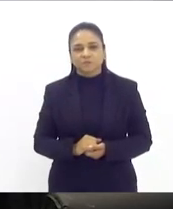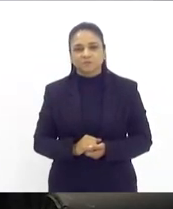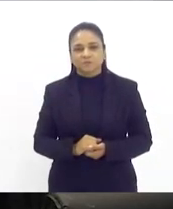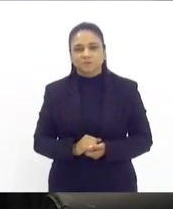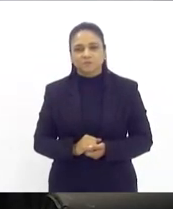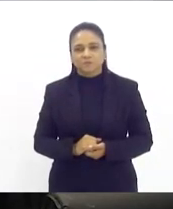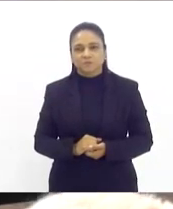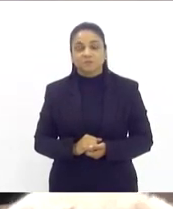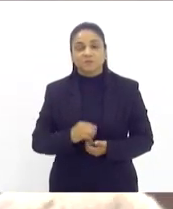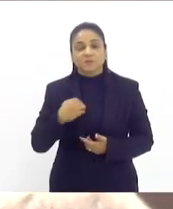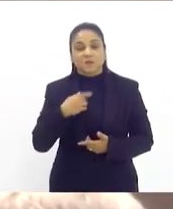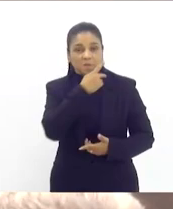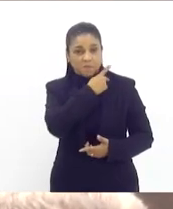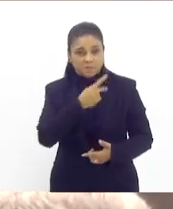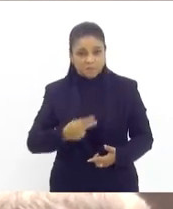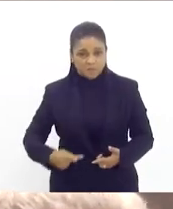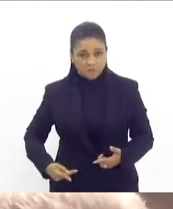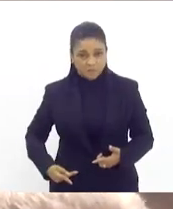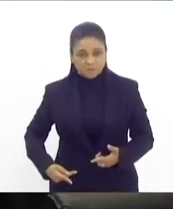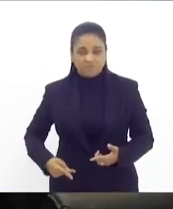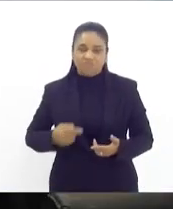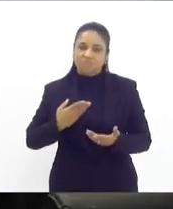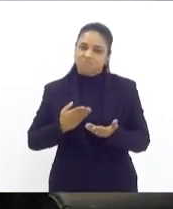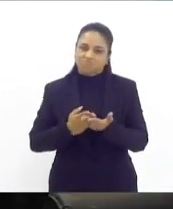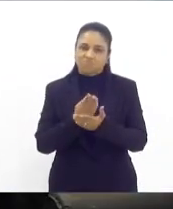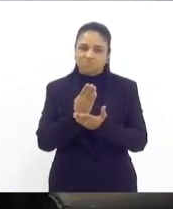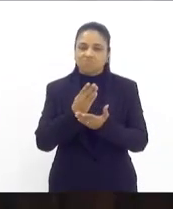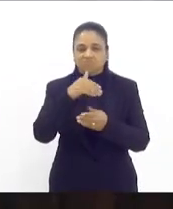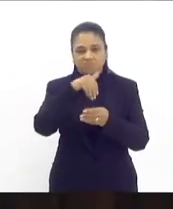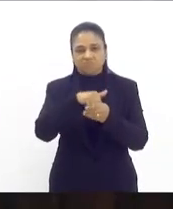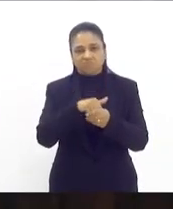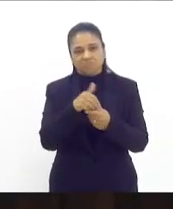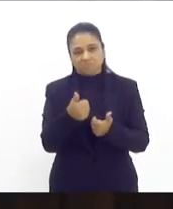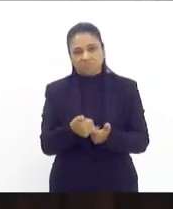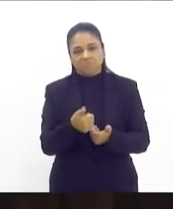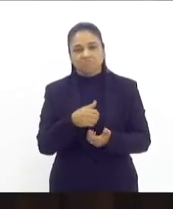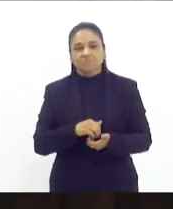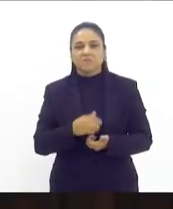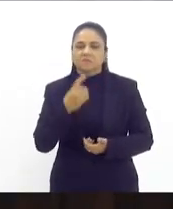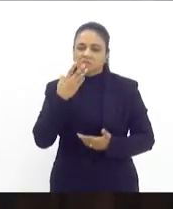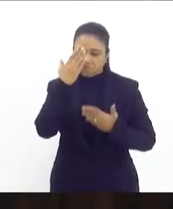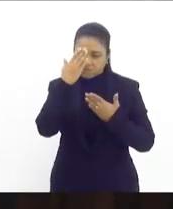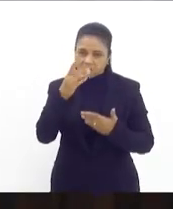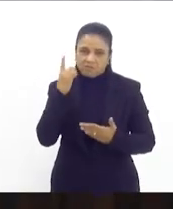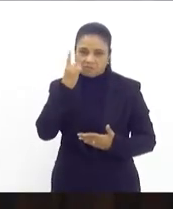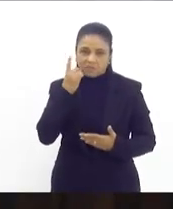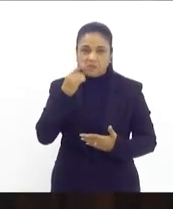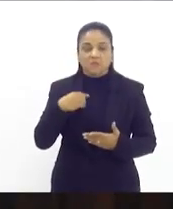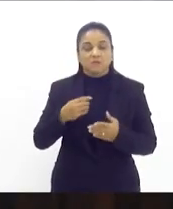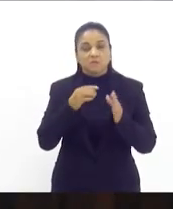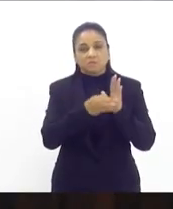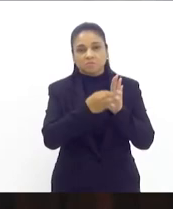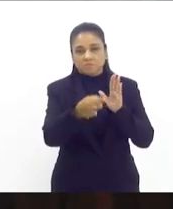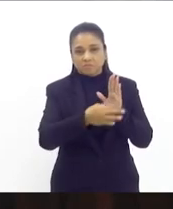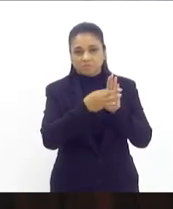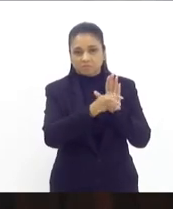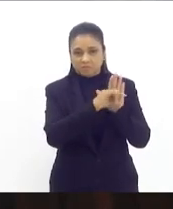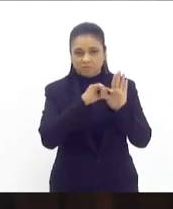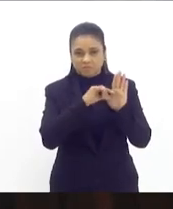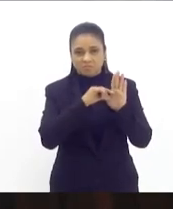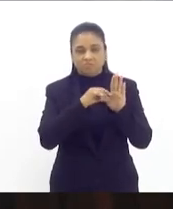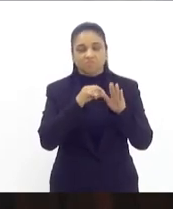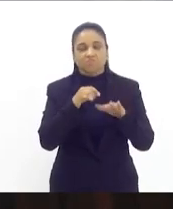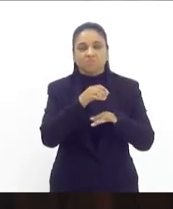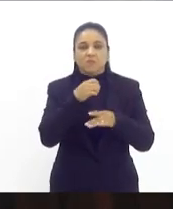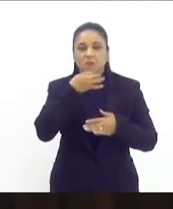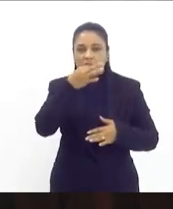Sr. Presidente, no mérito favorável. Muito obrigado, deputado. Para emitir parecer pela Comissão de Assuntos Municipais e